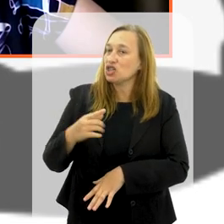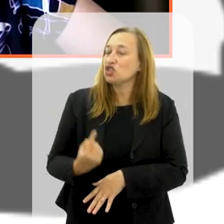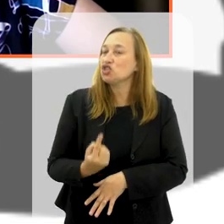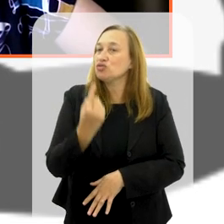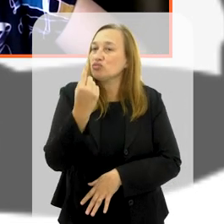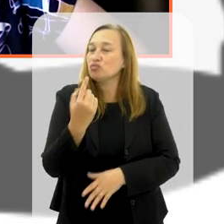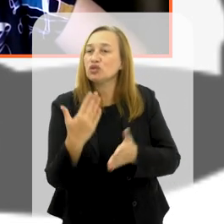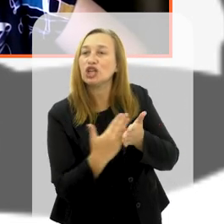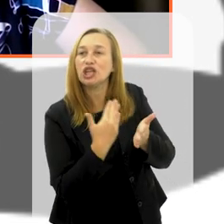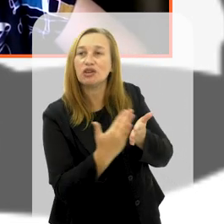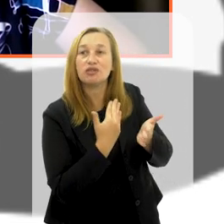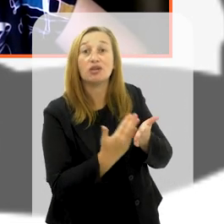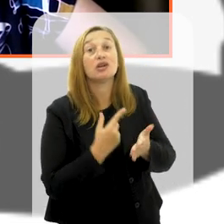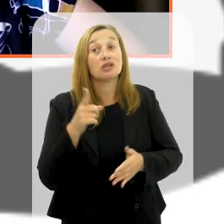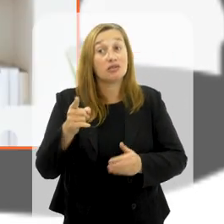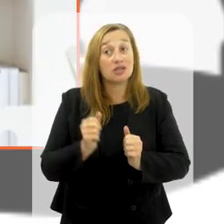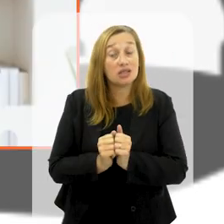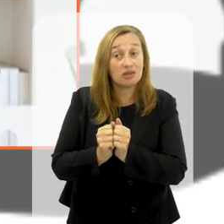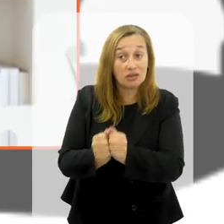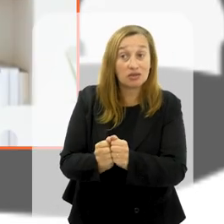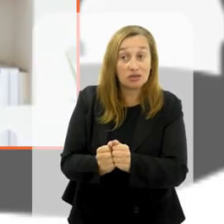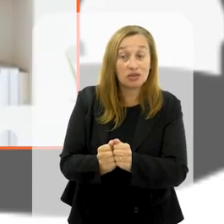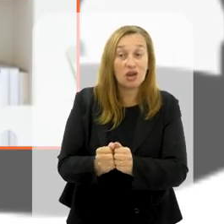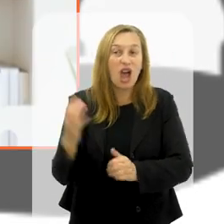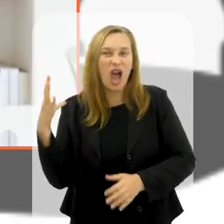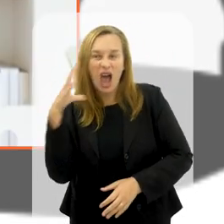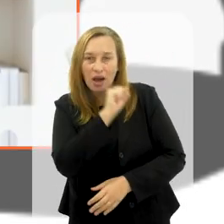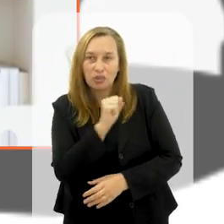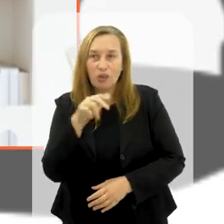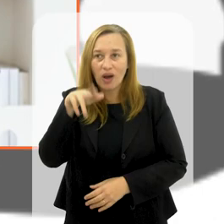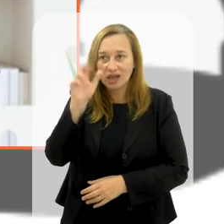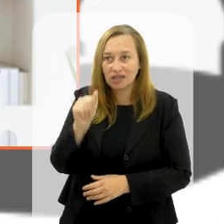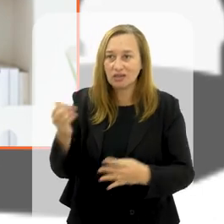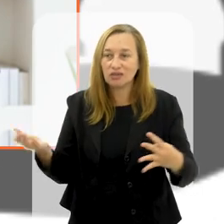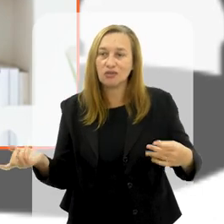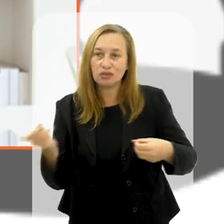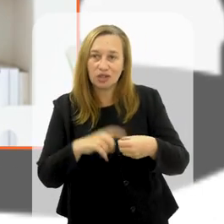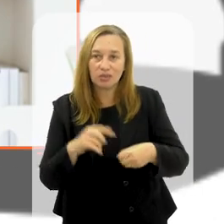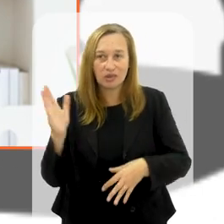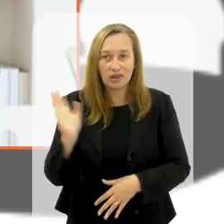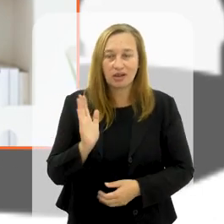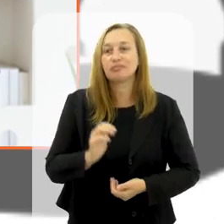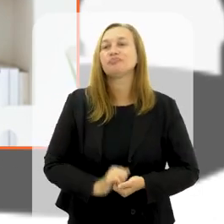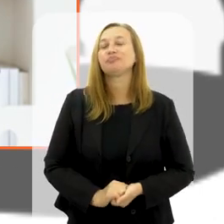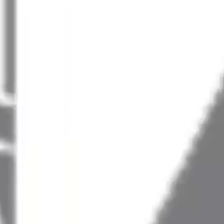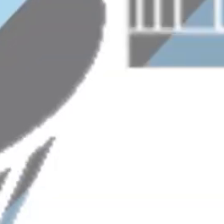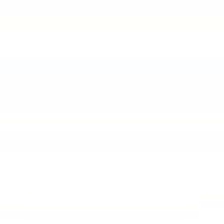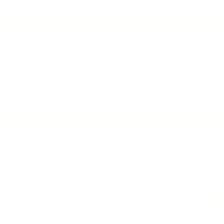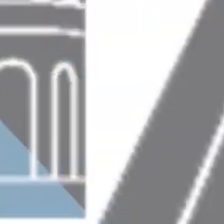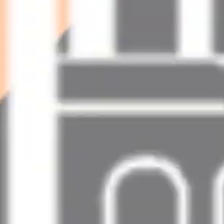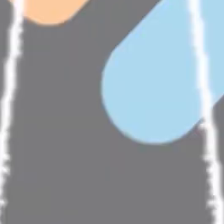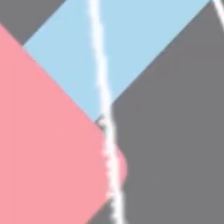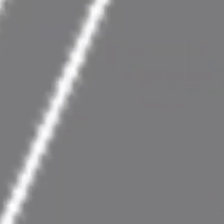ele vai ter que ter mais de uma edição. Então, você fica com a gente, que voltamos rapidamente com a Ana Garcia. Até logo.